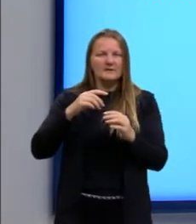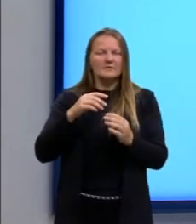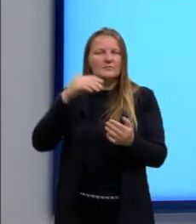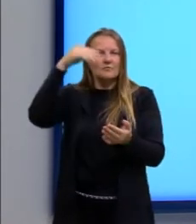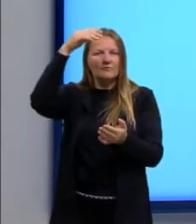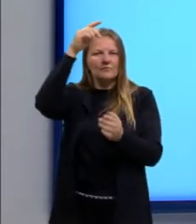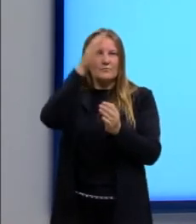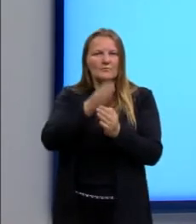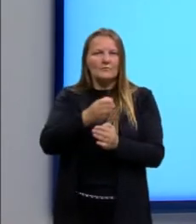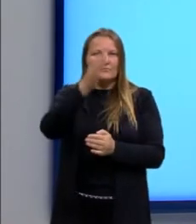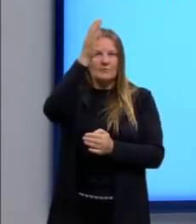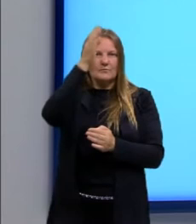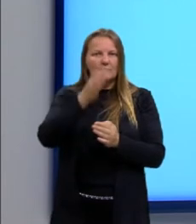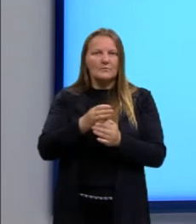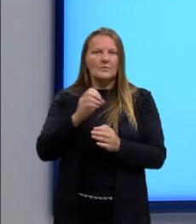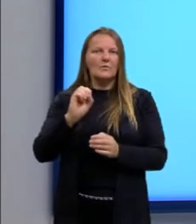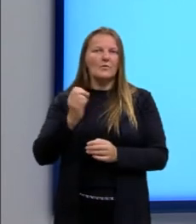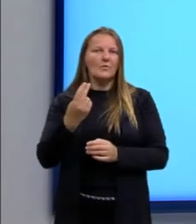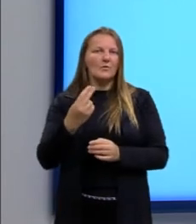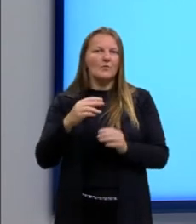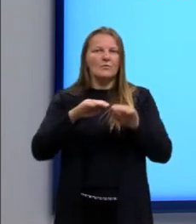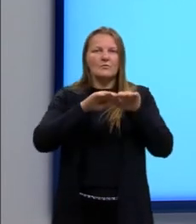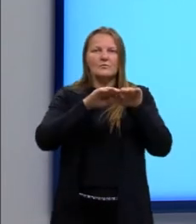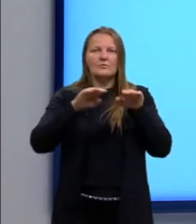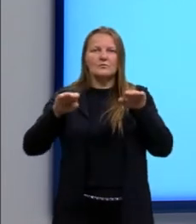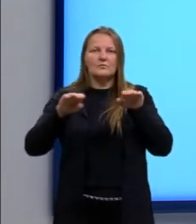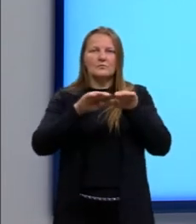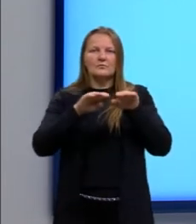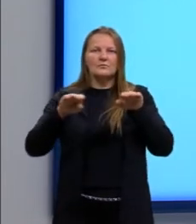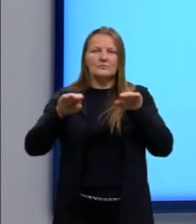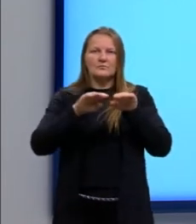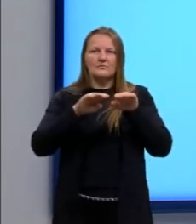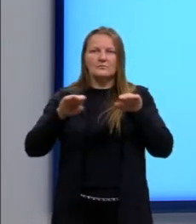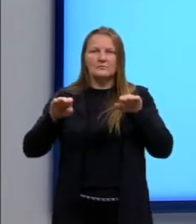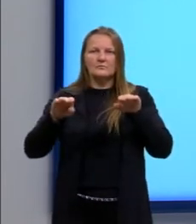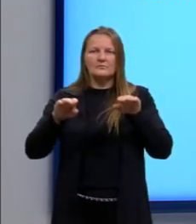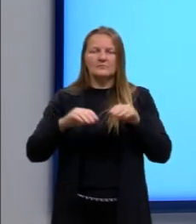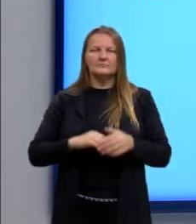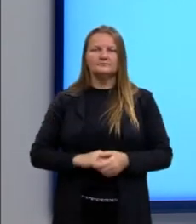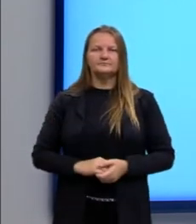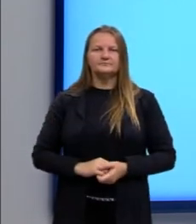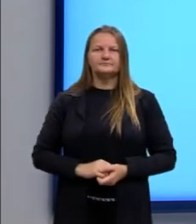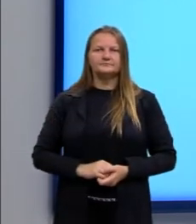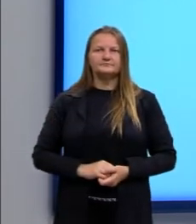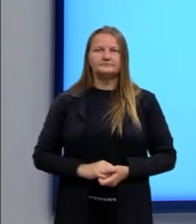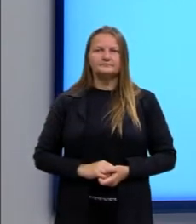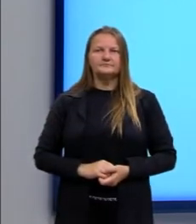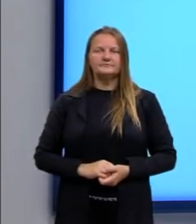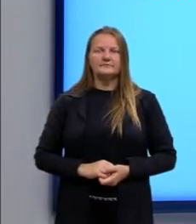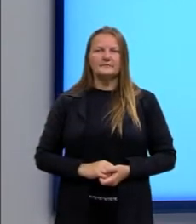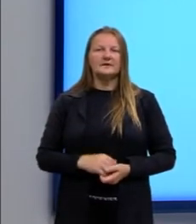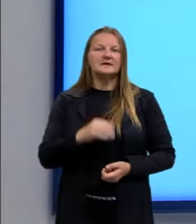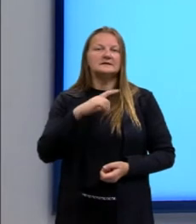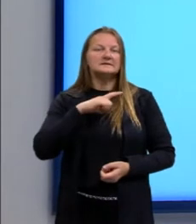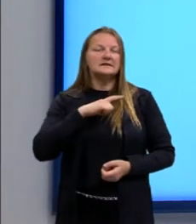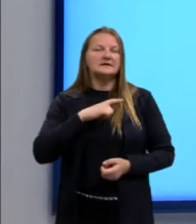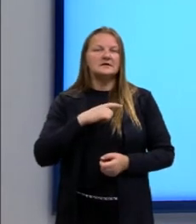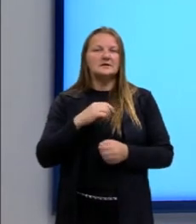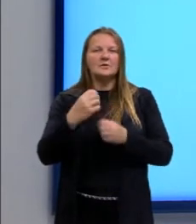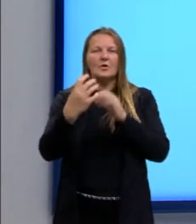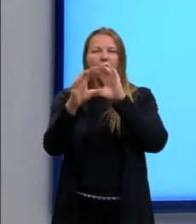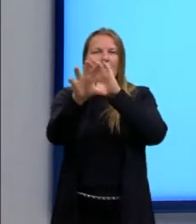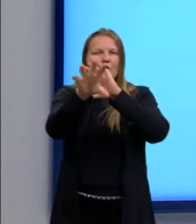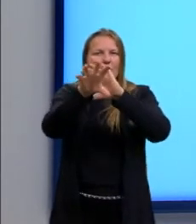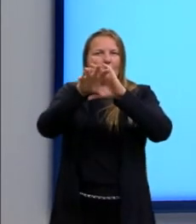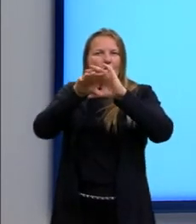ou apenas na direção horizontal. Então, como se houvesse, né, um filtro aqui